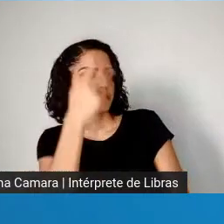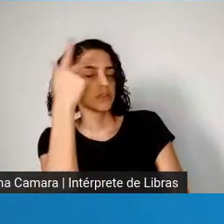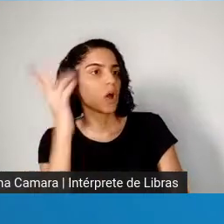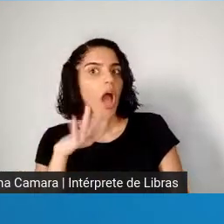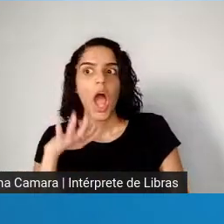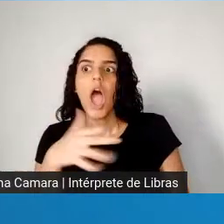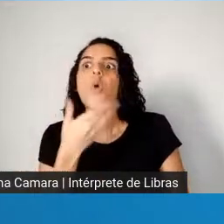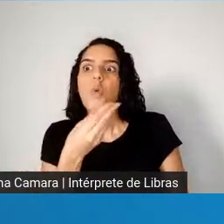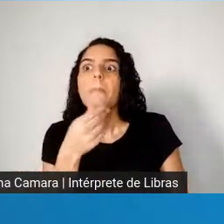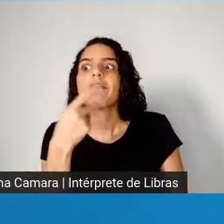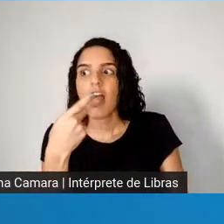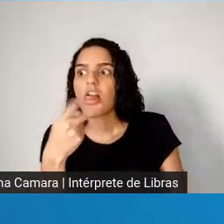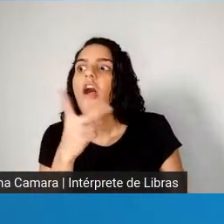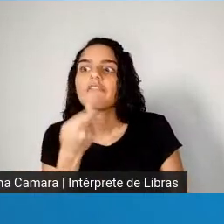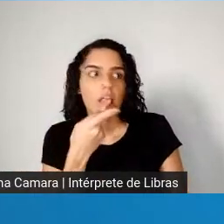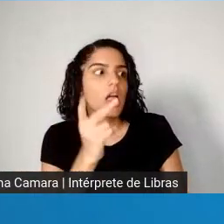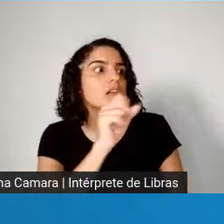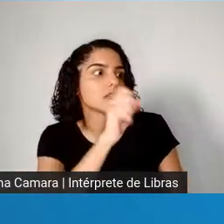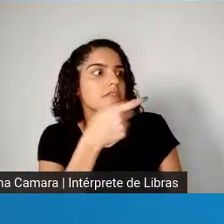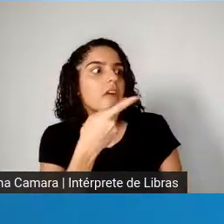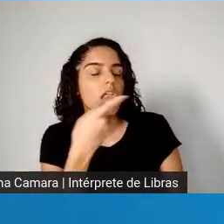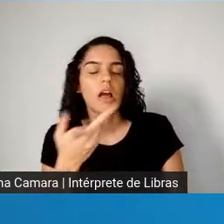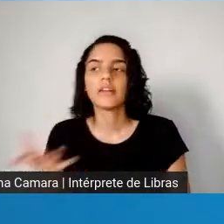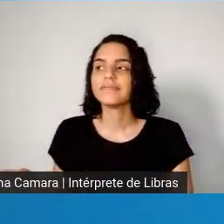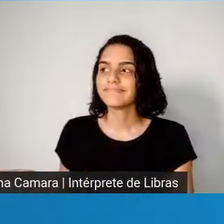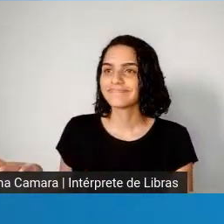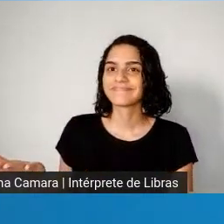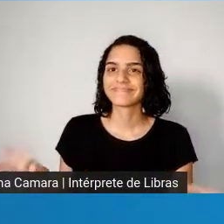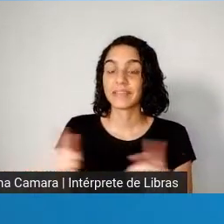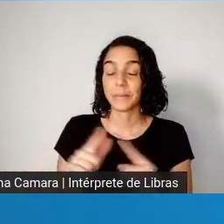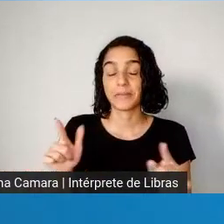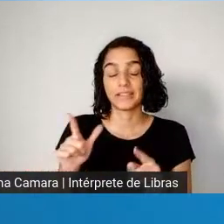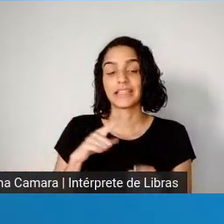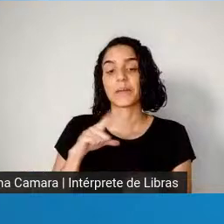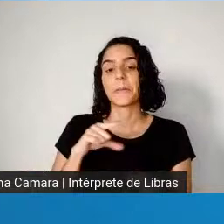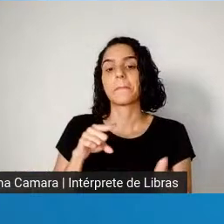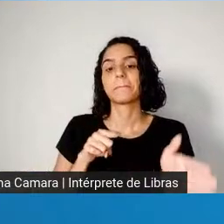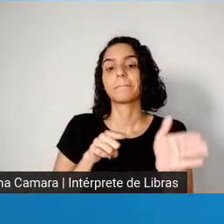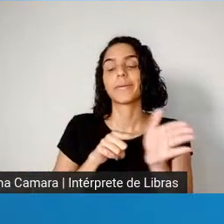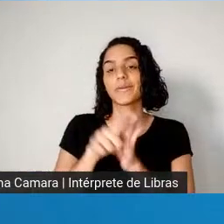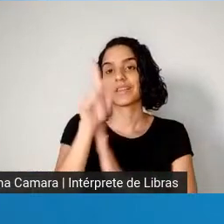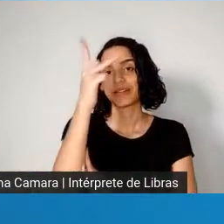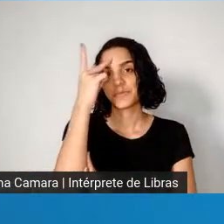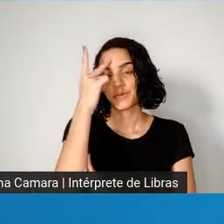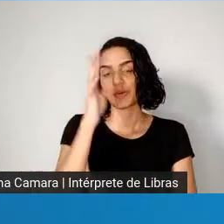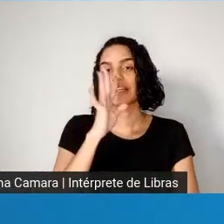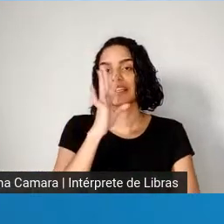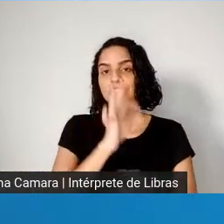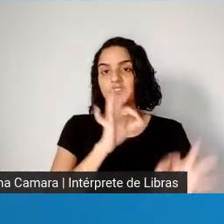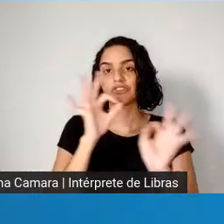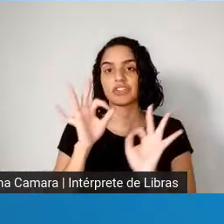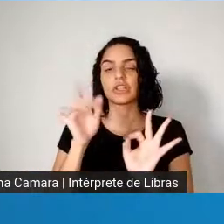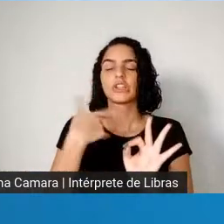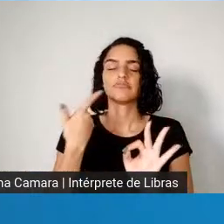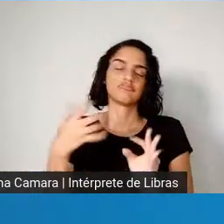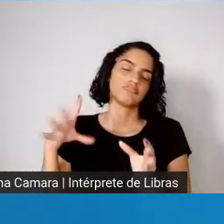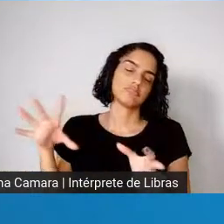mas como assim, tem uma pergunta aqui das pessoas que estão nos assistindo que a gente já pode emendar com essa outra,